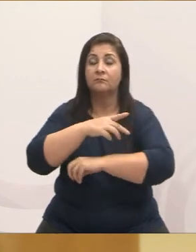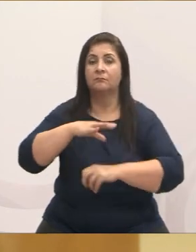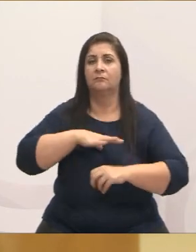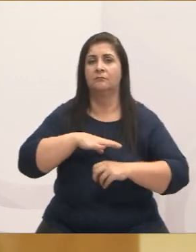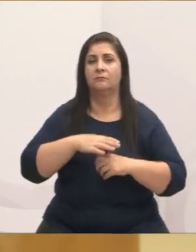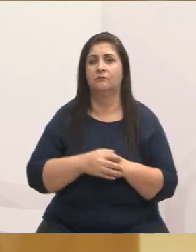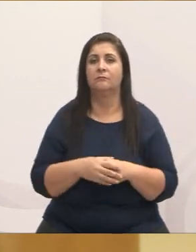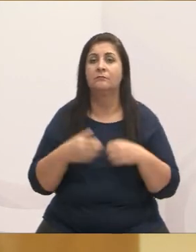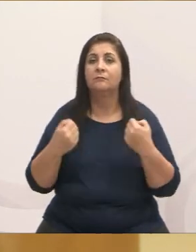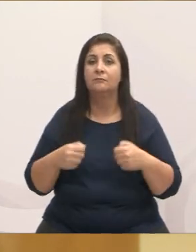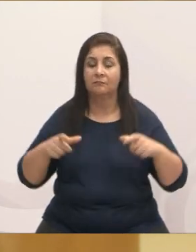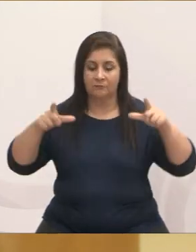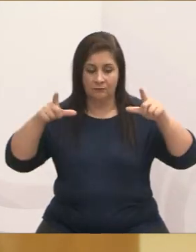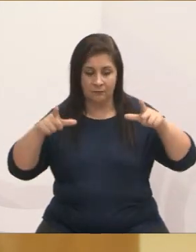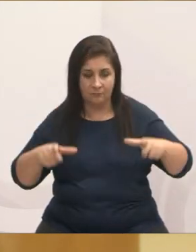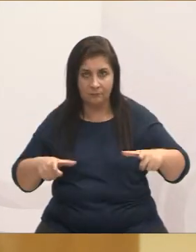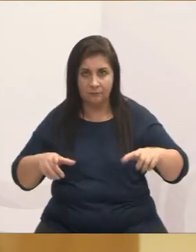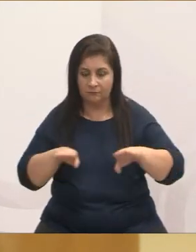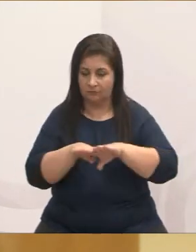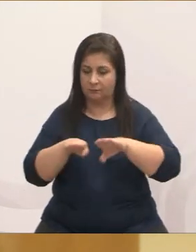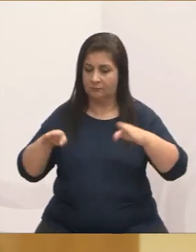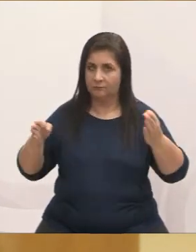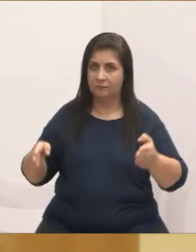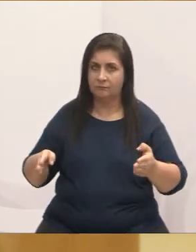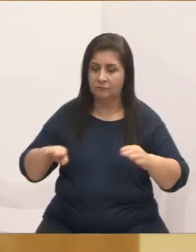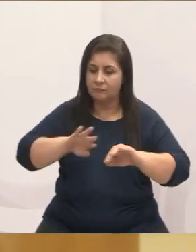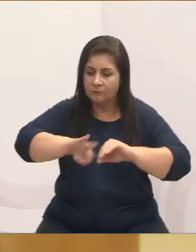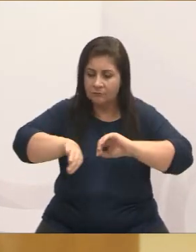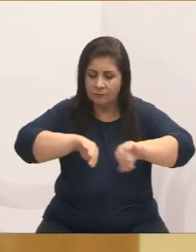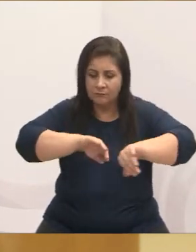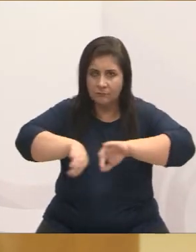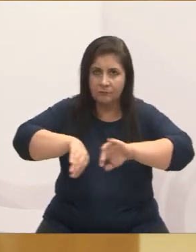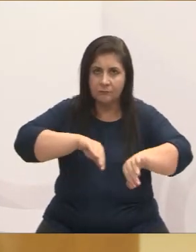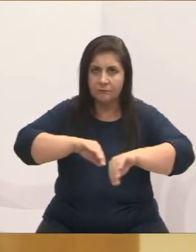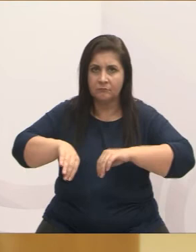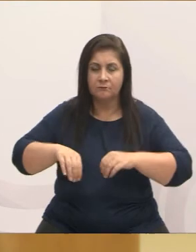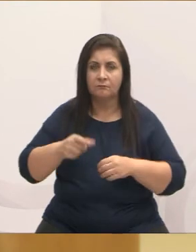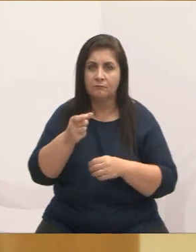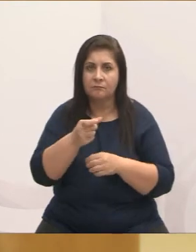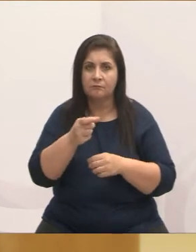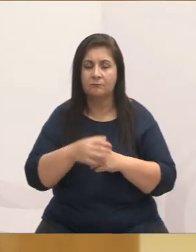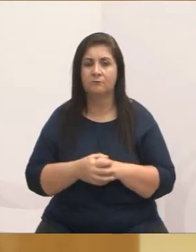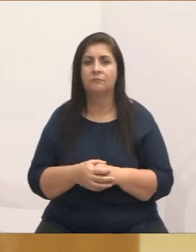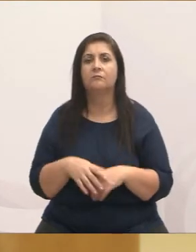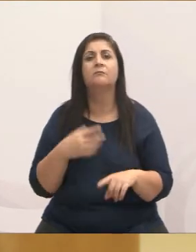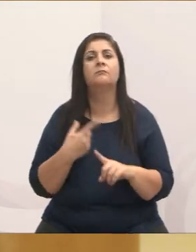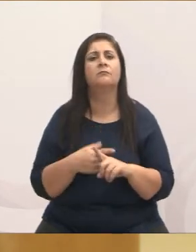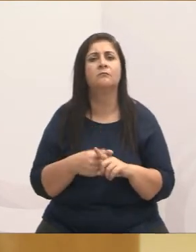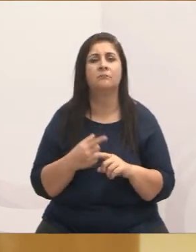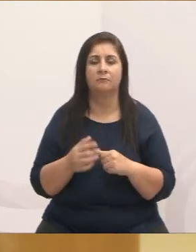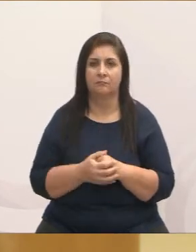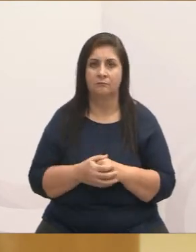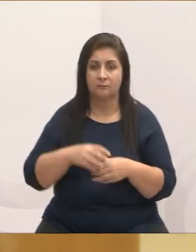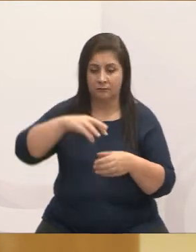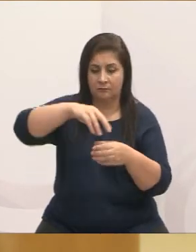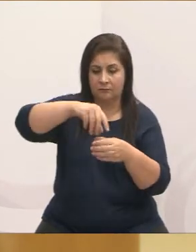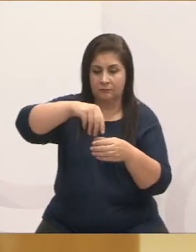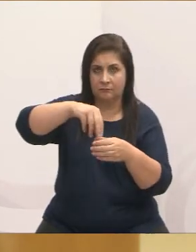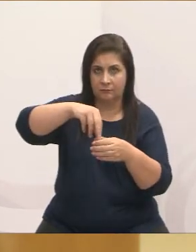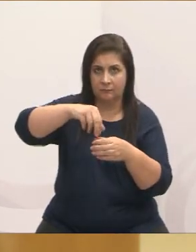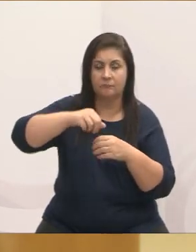sala onde nós vamos colocar uma mesa para a separação dessas tampinhas. Para que são essas tampinhas? Essas tampinhas vão ser